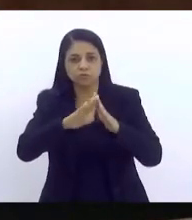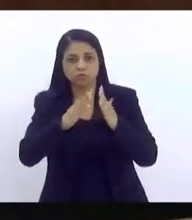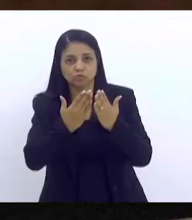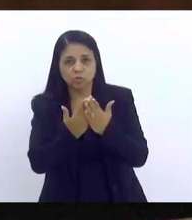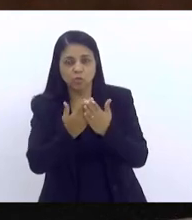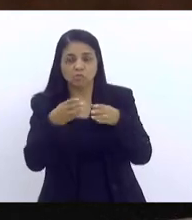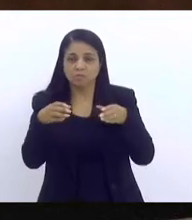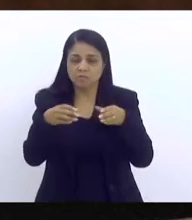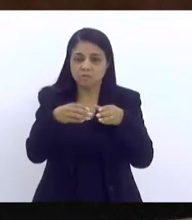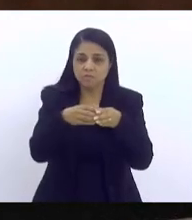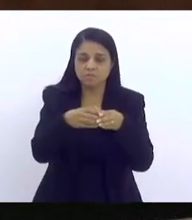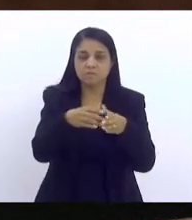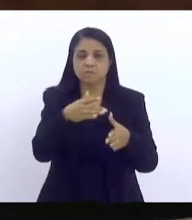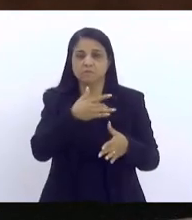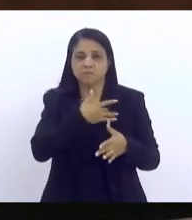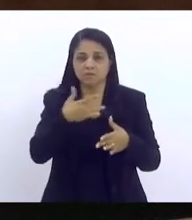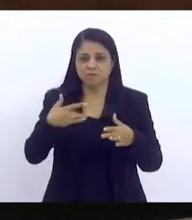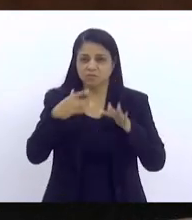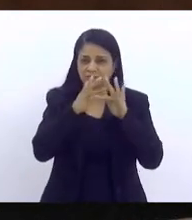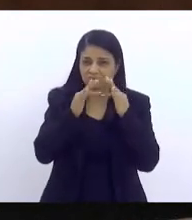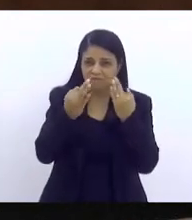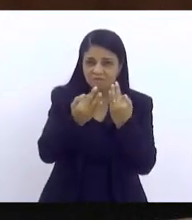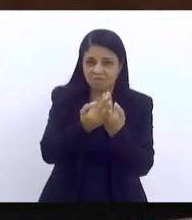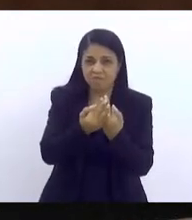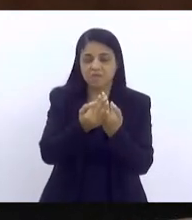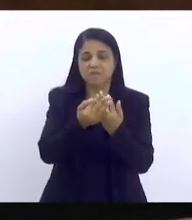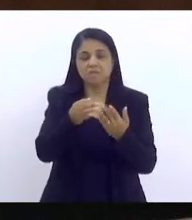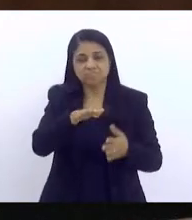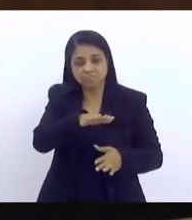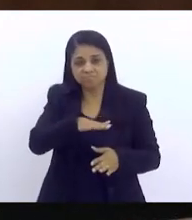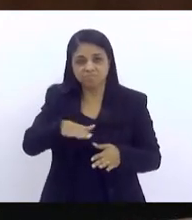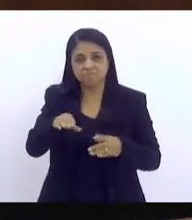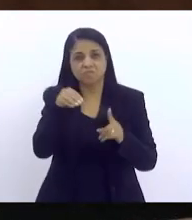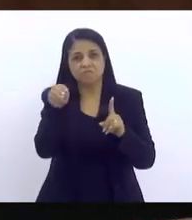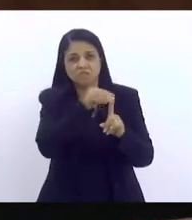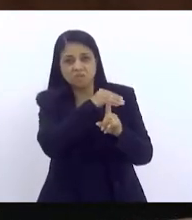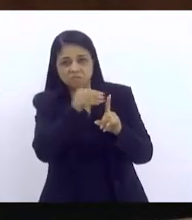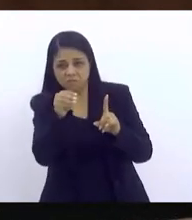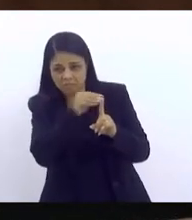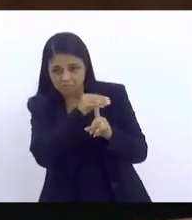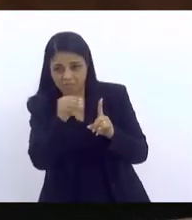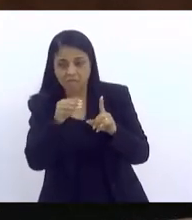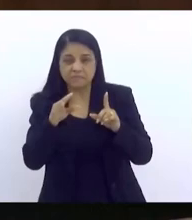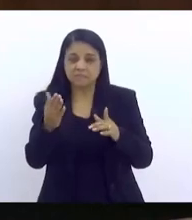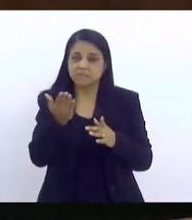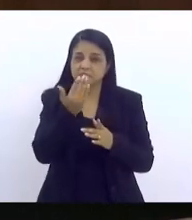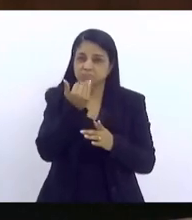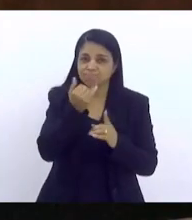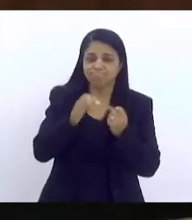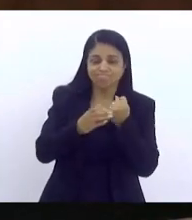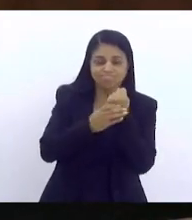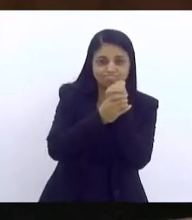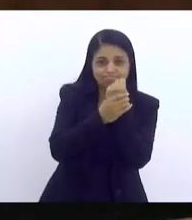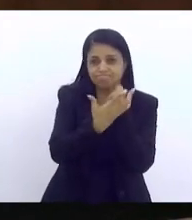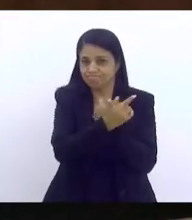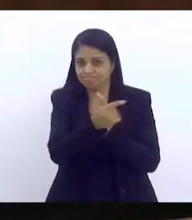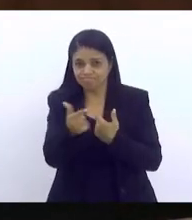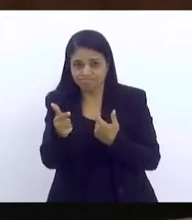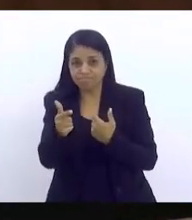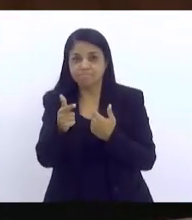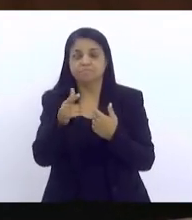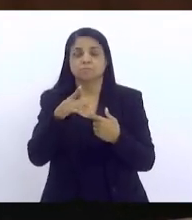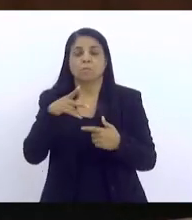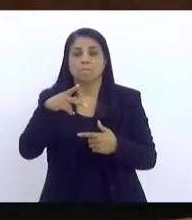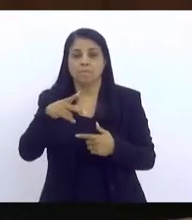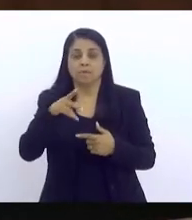da saúde da família que estão nesses territórios de extrema vulnerabilidade social, de segurança alimentar e outros fatores que são critérios do PSE,